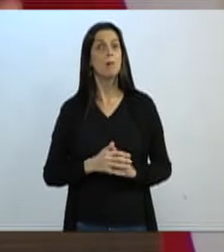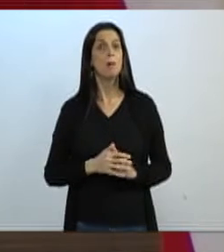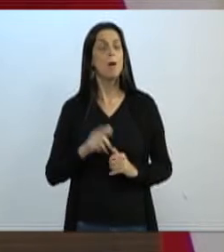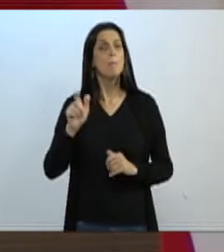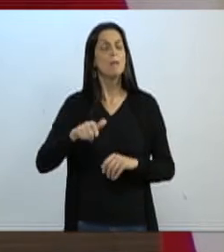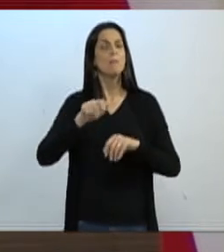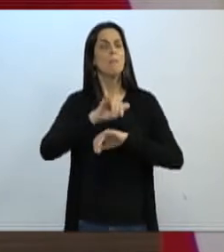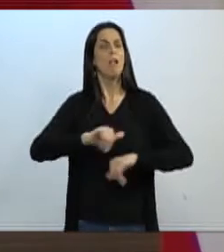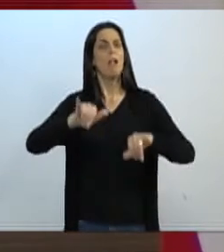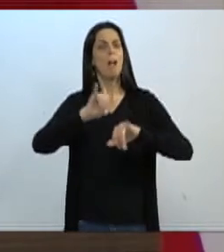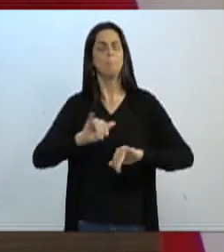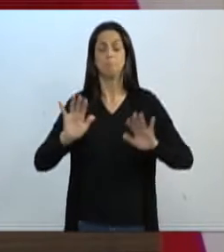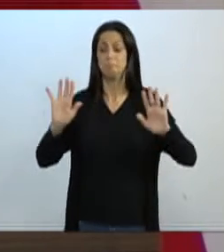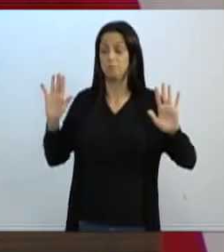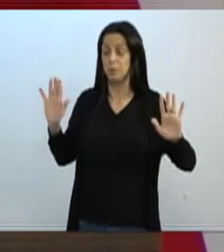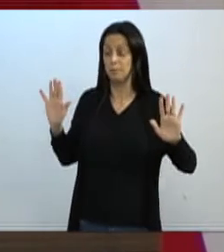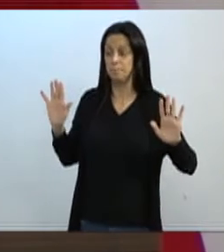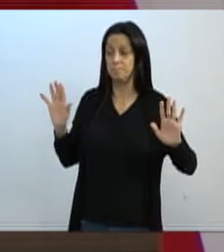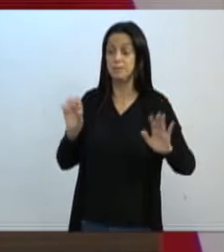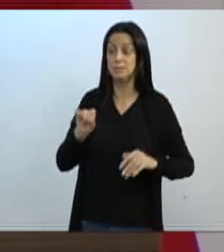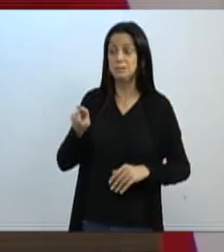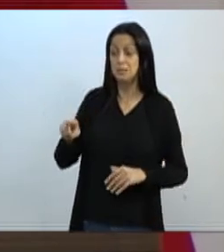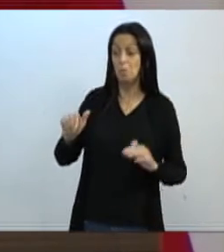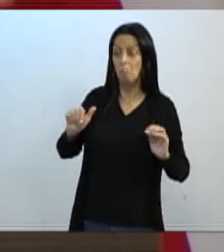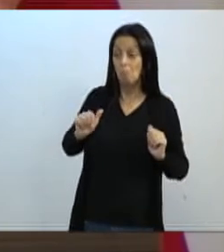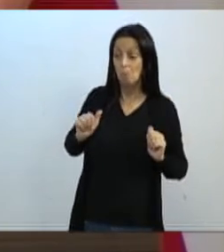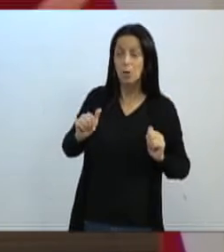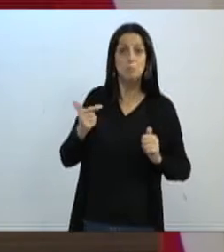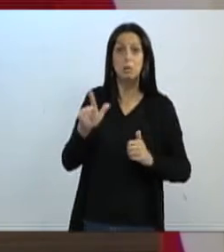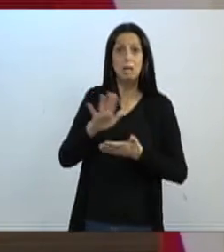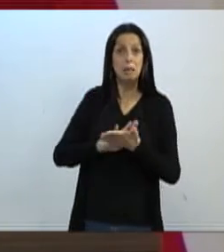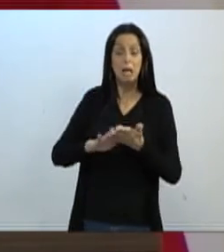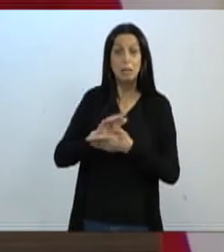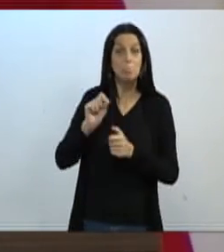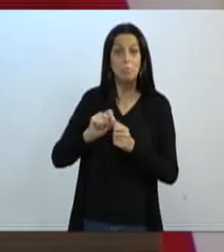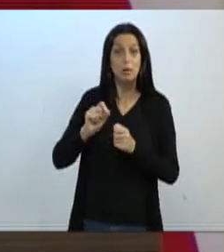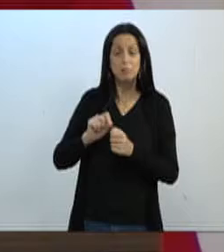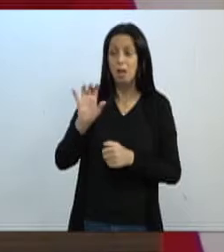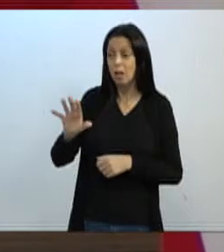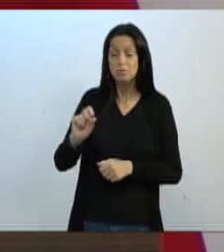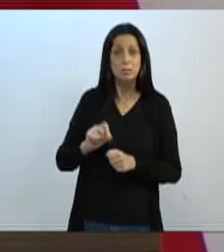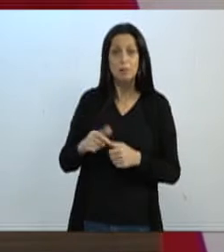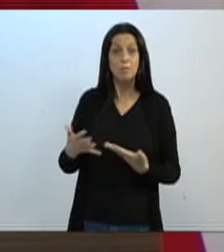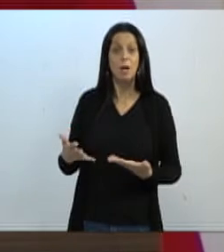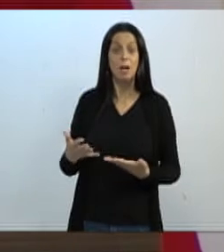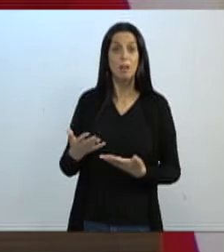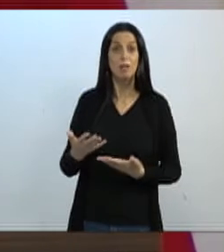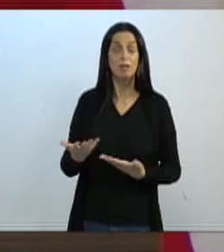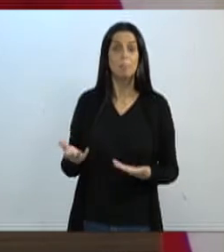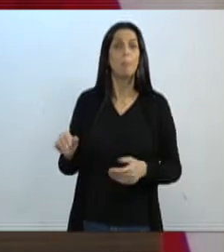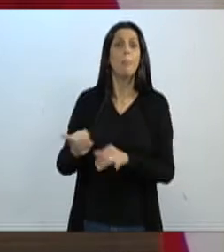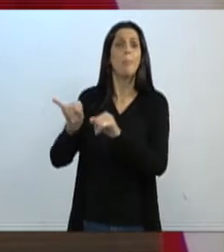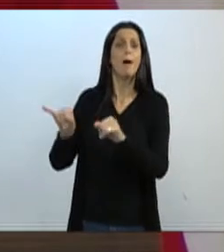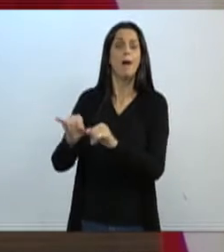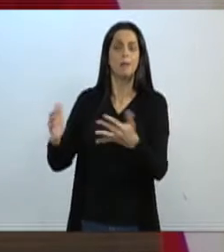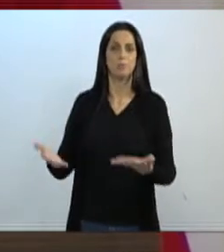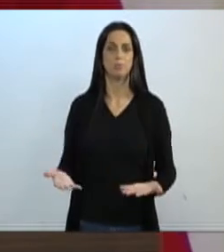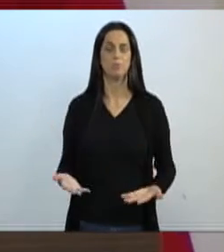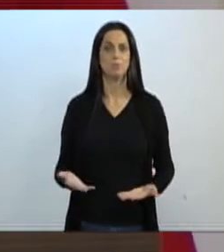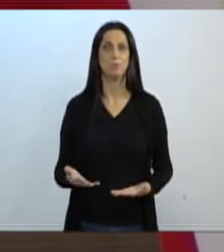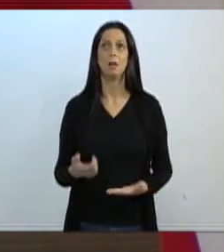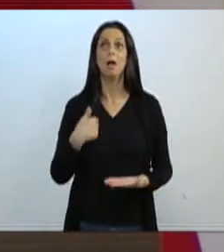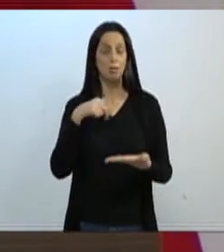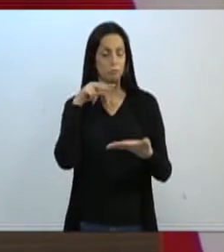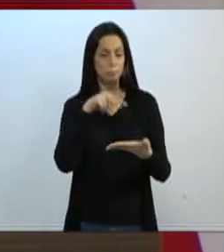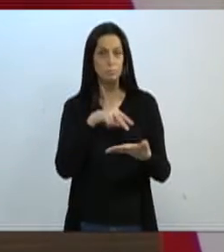propagando isso. Falei, bom, quem não tem o que fazer, quem não quer trabalhar, faz esse tipo de coisa. E quando viu esse vídeo, disse, não, mas eu já